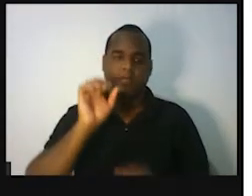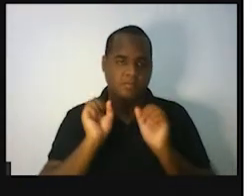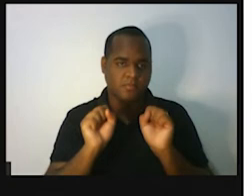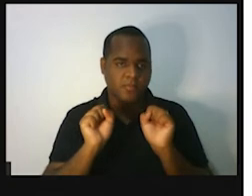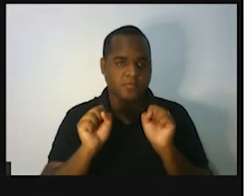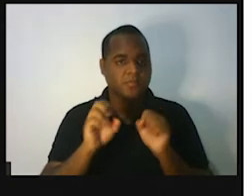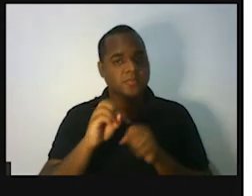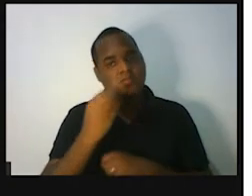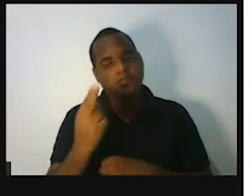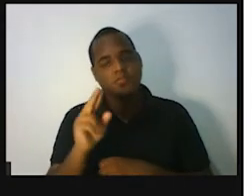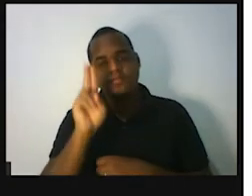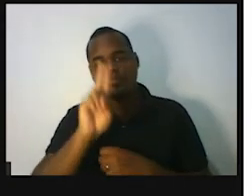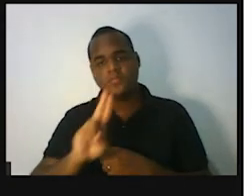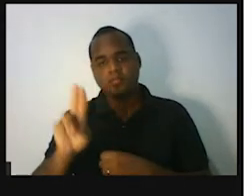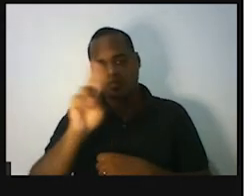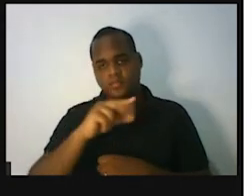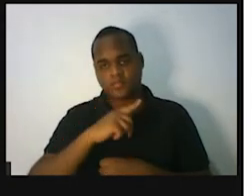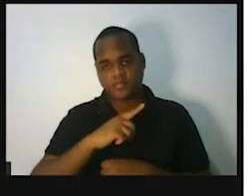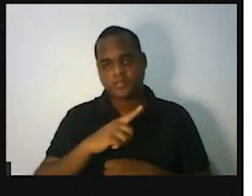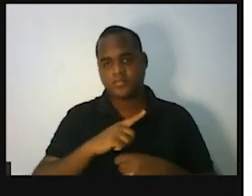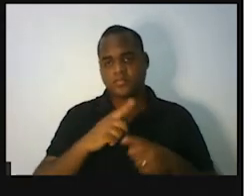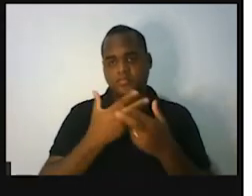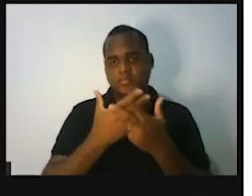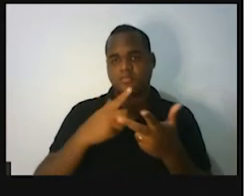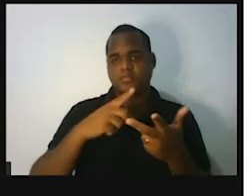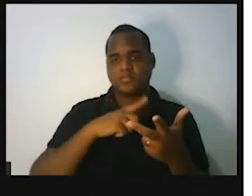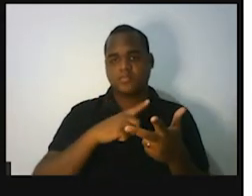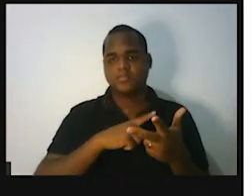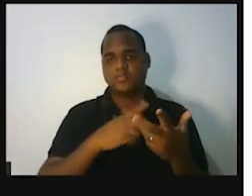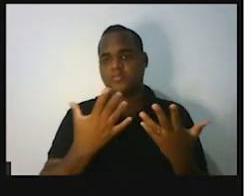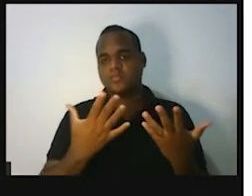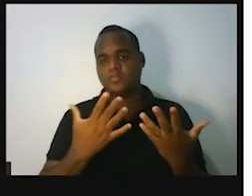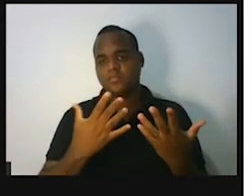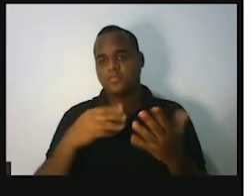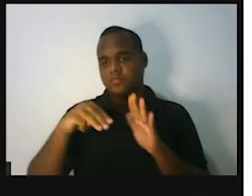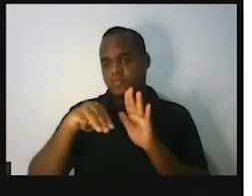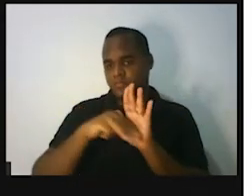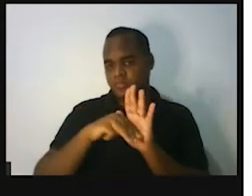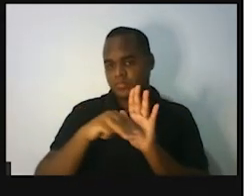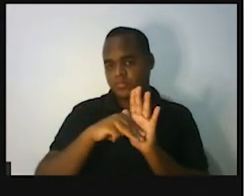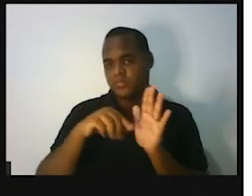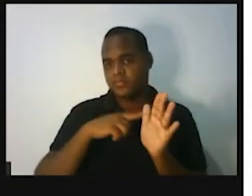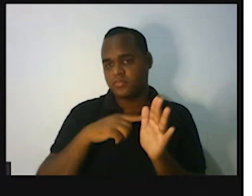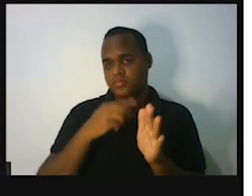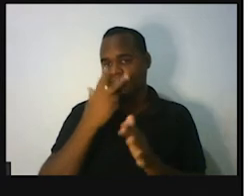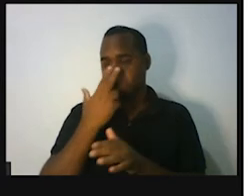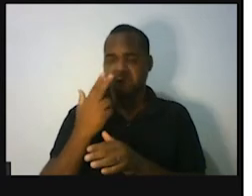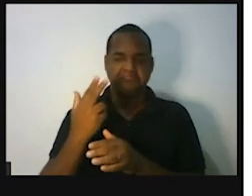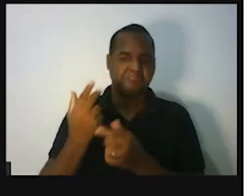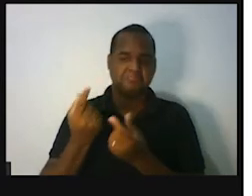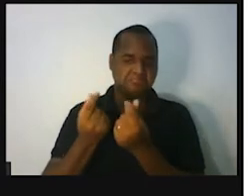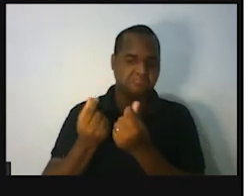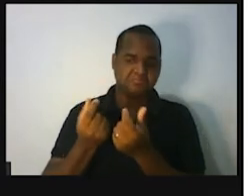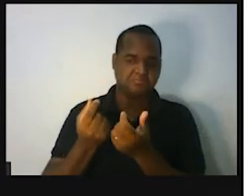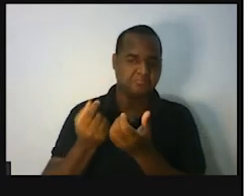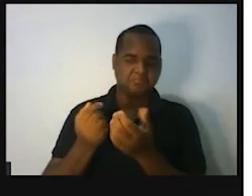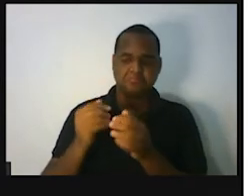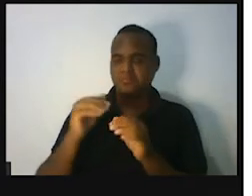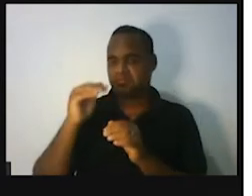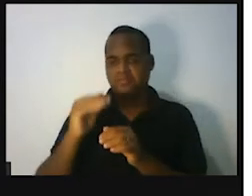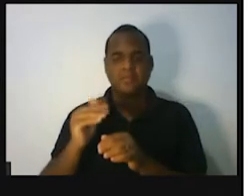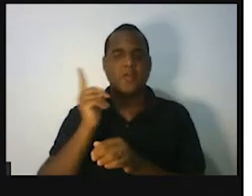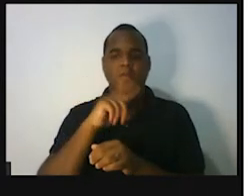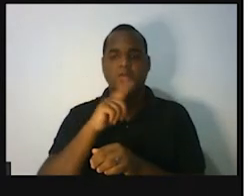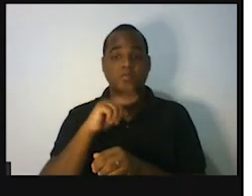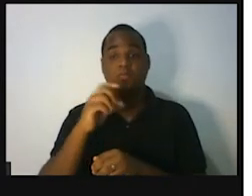ou ele pode ser usado, o cálculo, na média de gastos em um plano de orçamento financeiro. Em qualquer